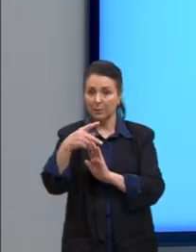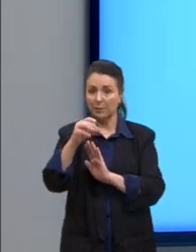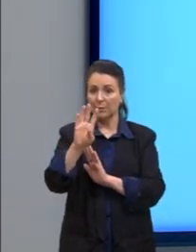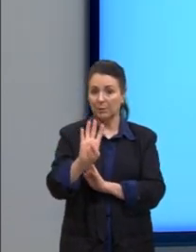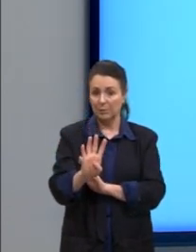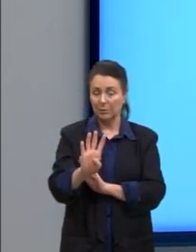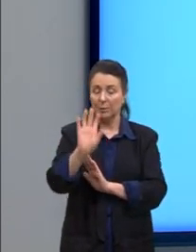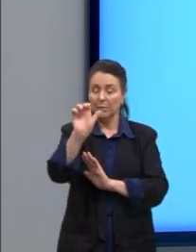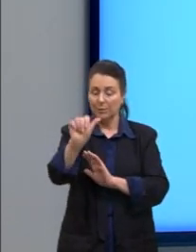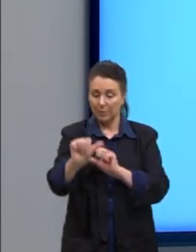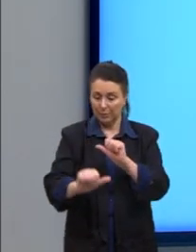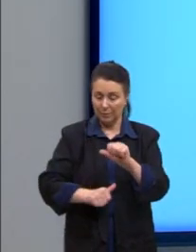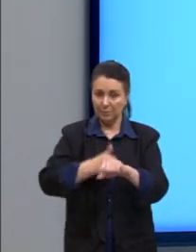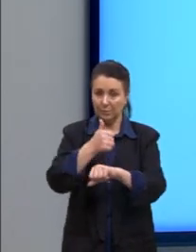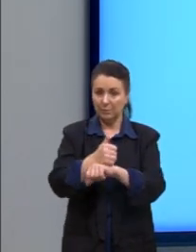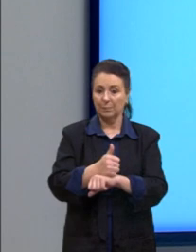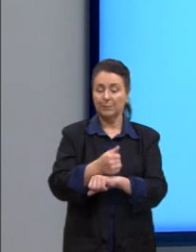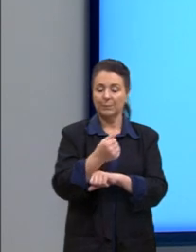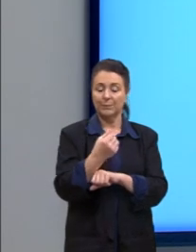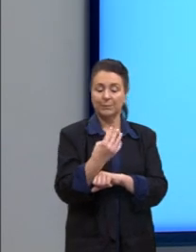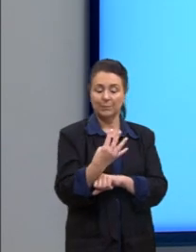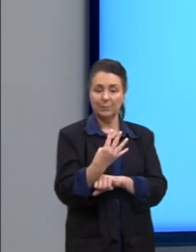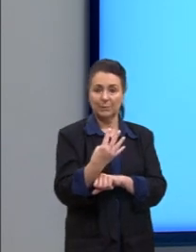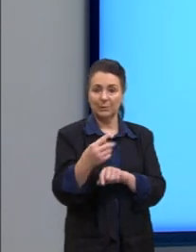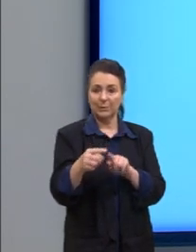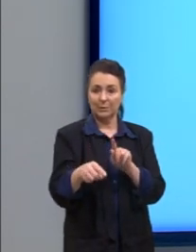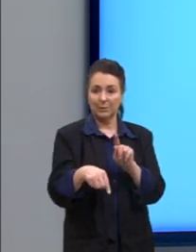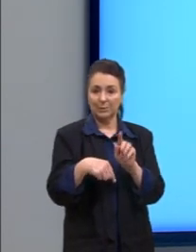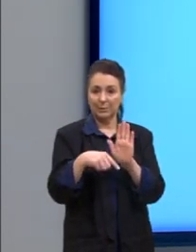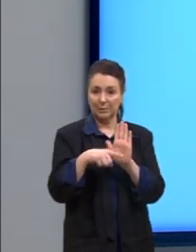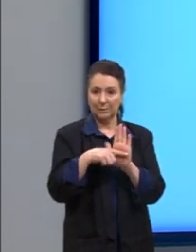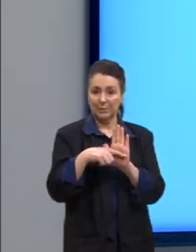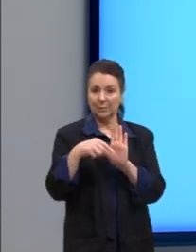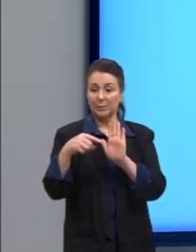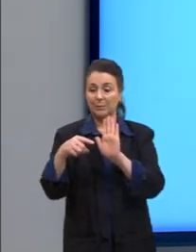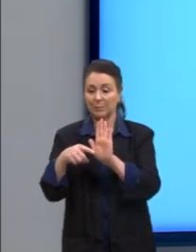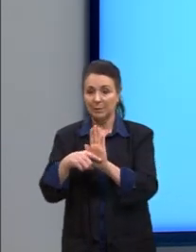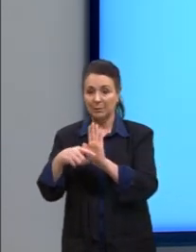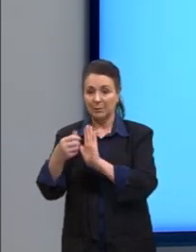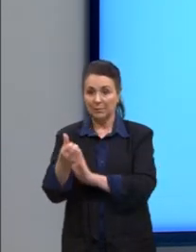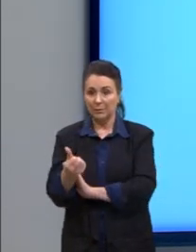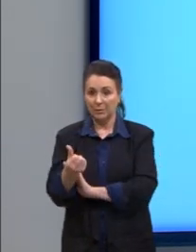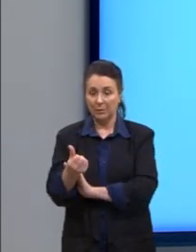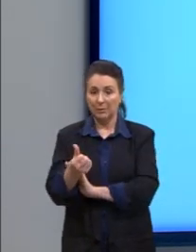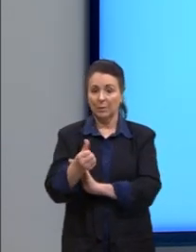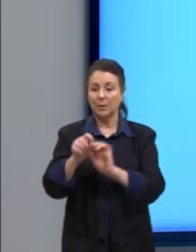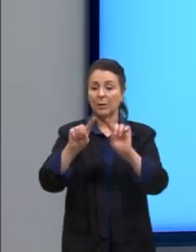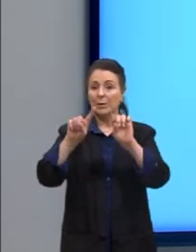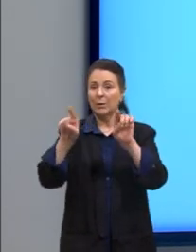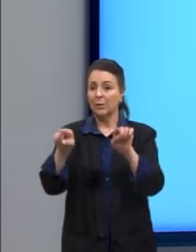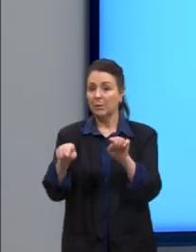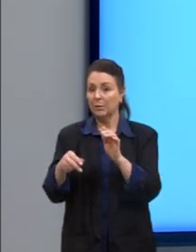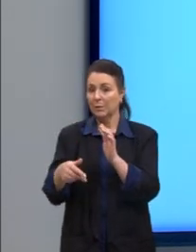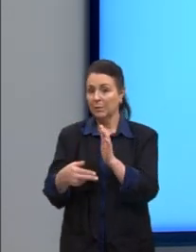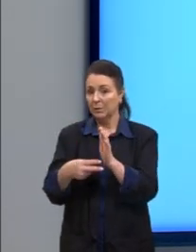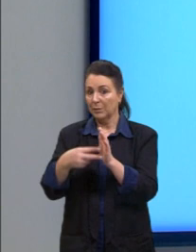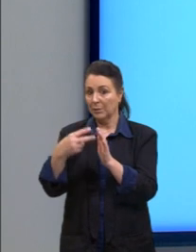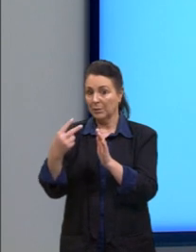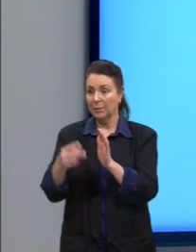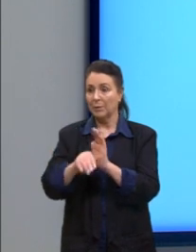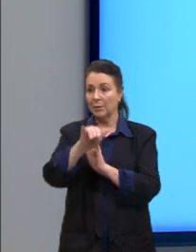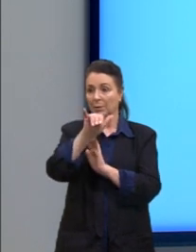substituir. Ficaria 4 menos o menos 6. E o segundo parênteses era y